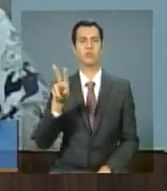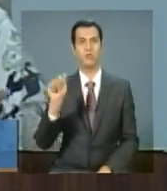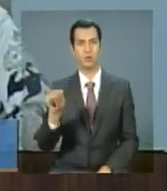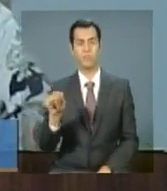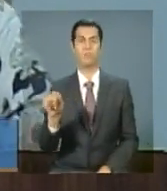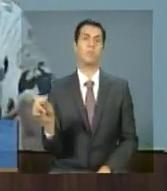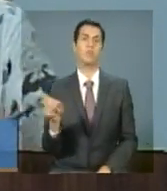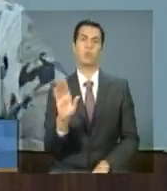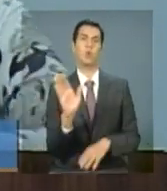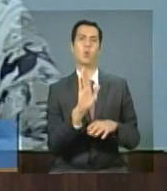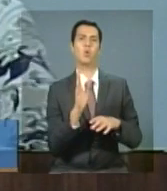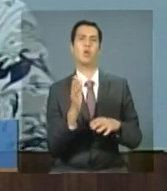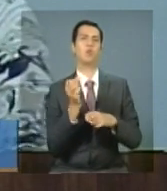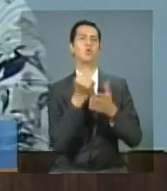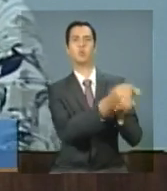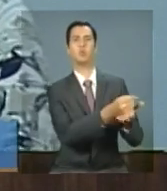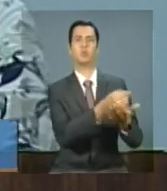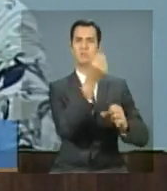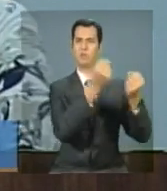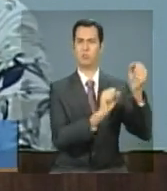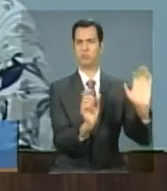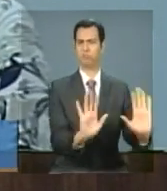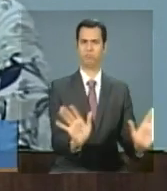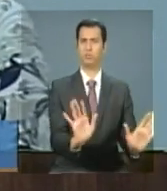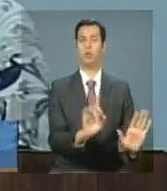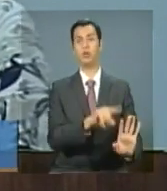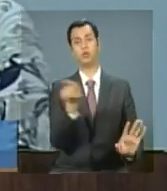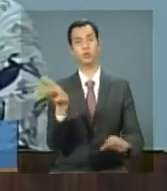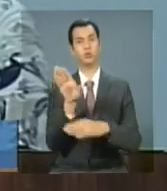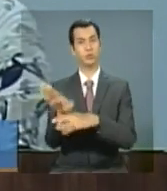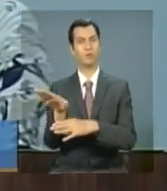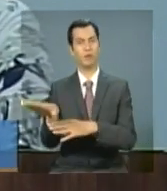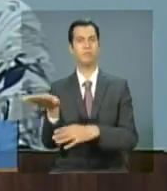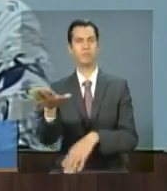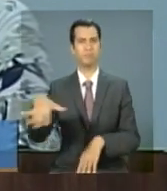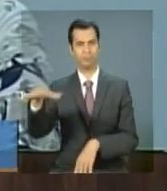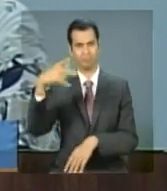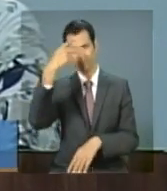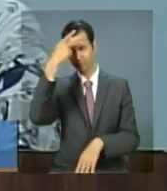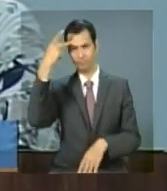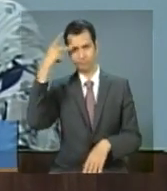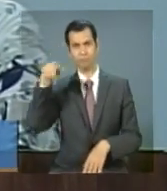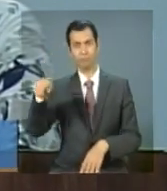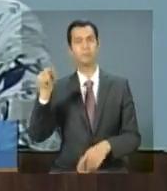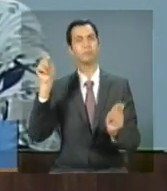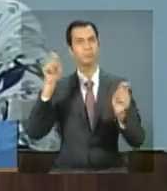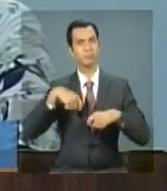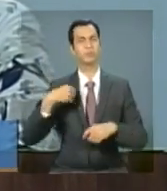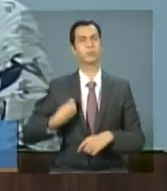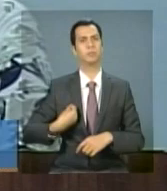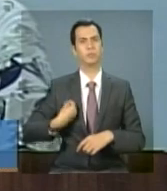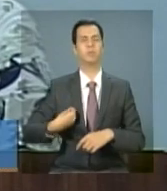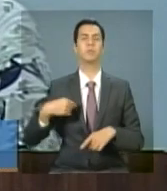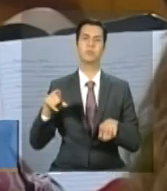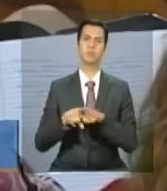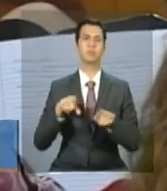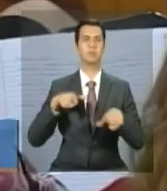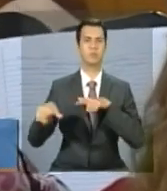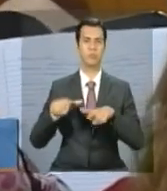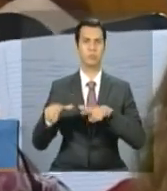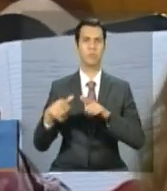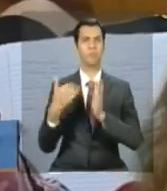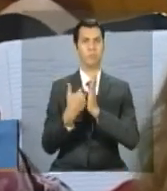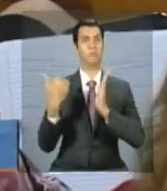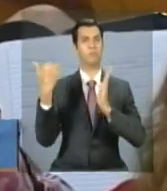indústria. Isso tem um duplo benefício, garante que essa população participe, aumente sua renda, aumente a ocupação, ao mesmo